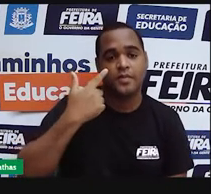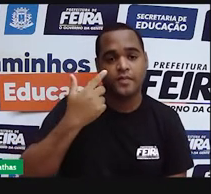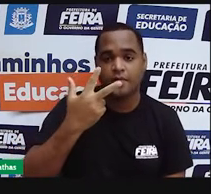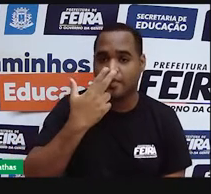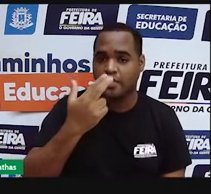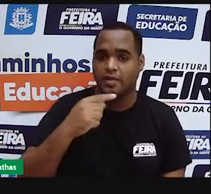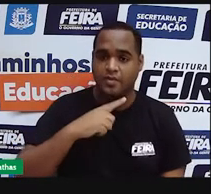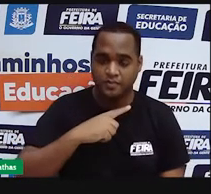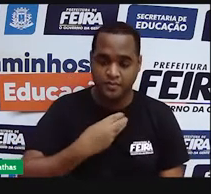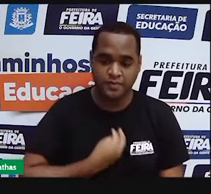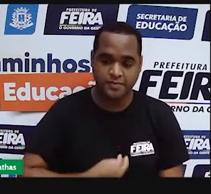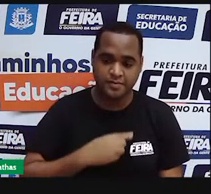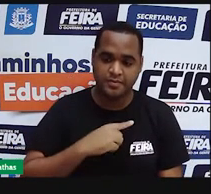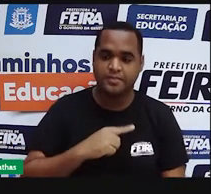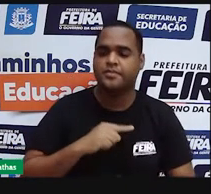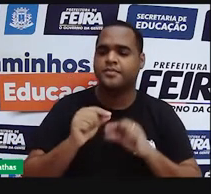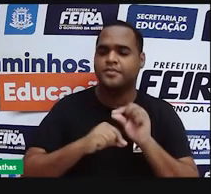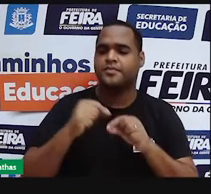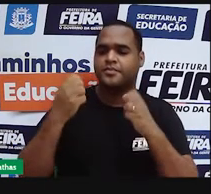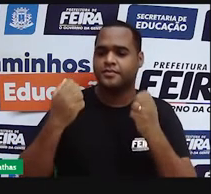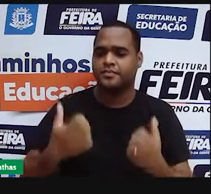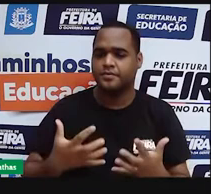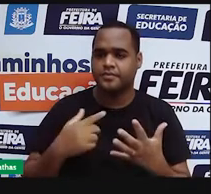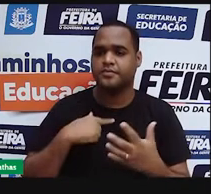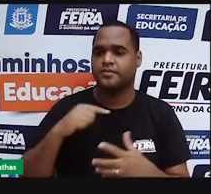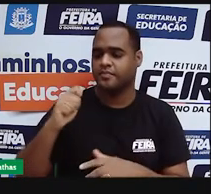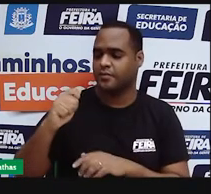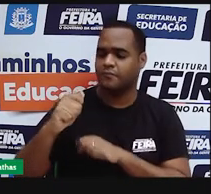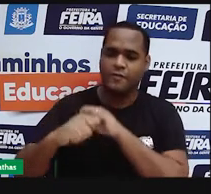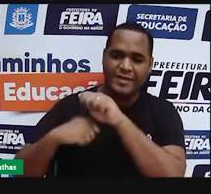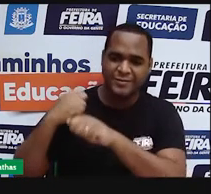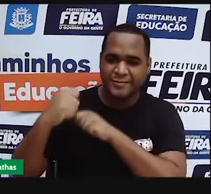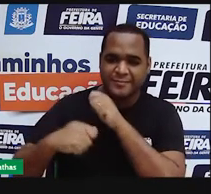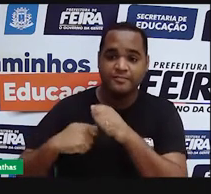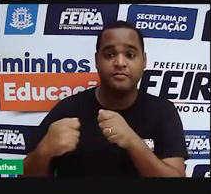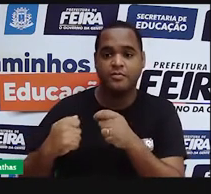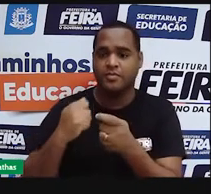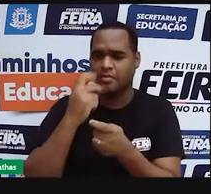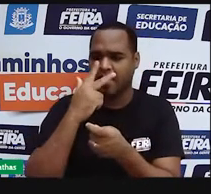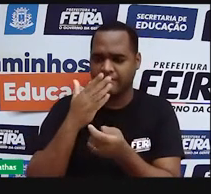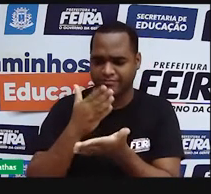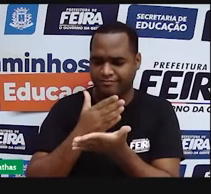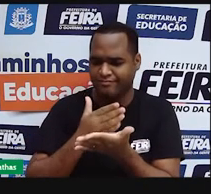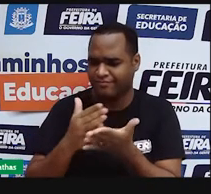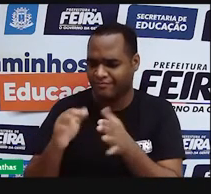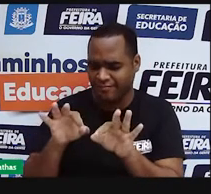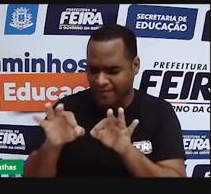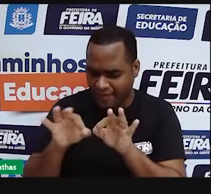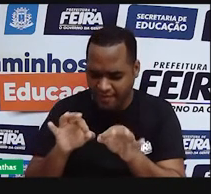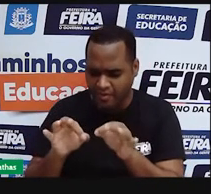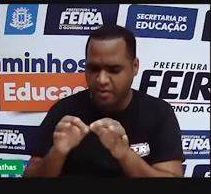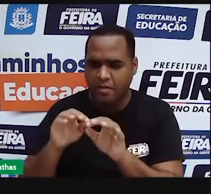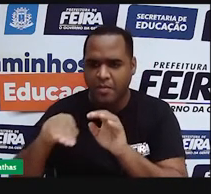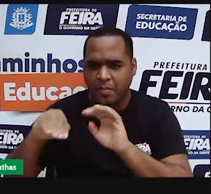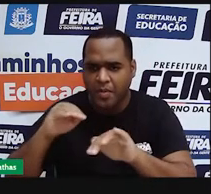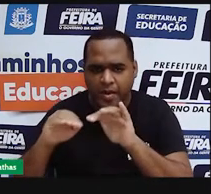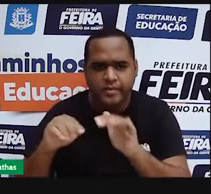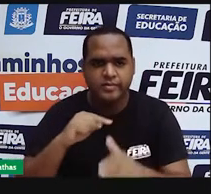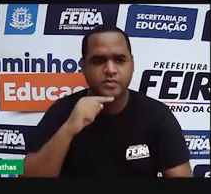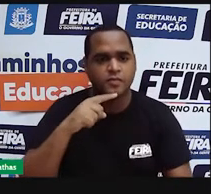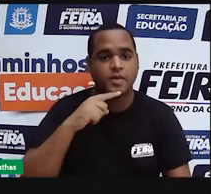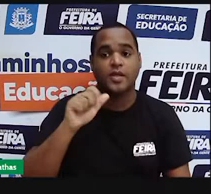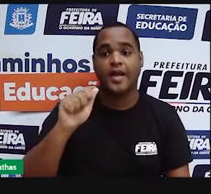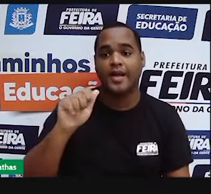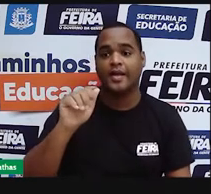átomo, porque até Dalton acreditava-se que o átomo era uma partícula indivisível, e justamente por isso ela recebeu o nome de átomo,